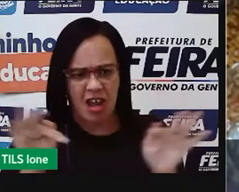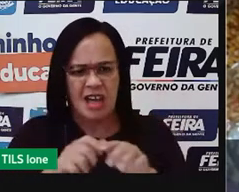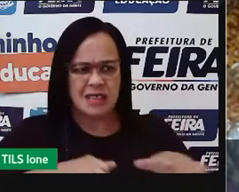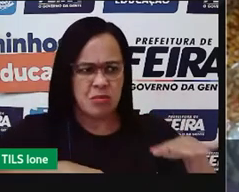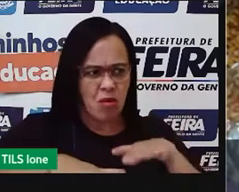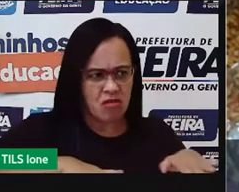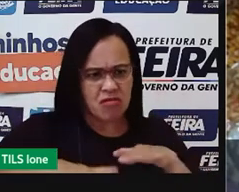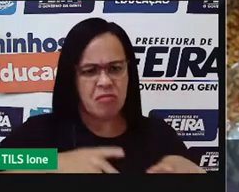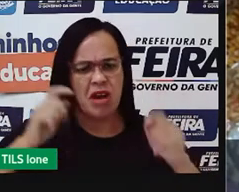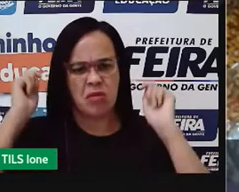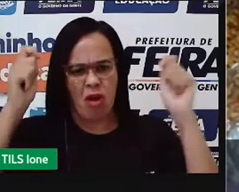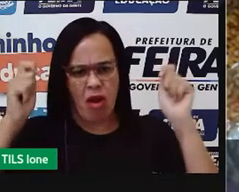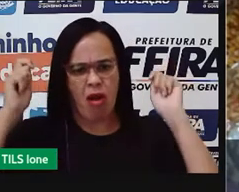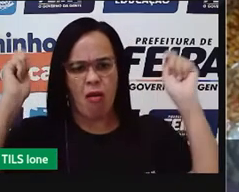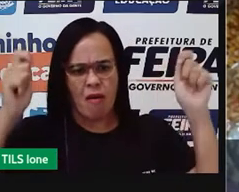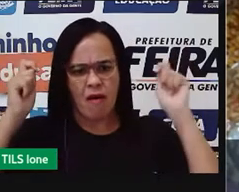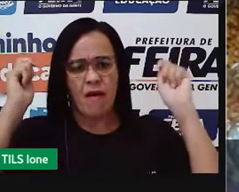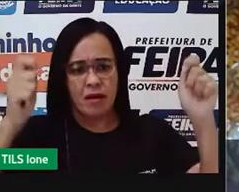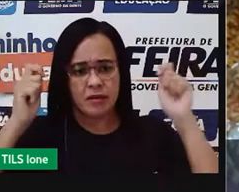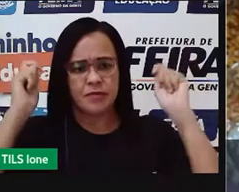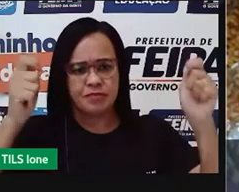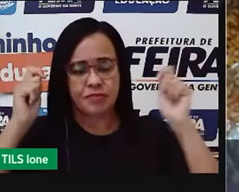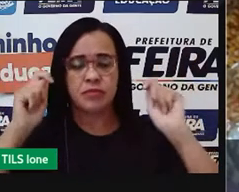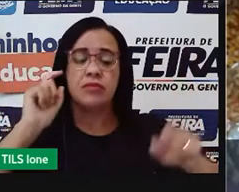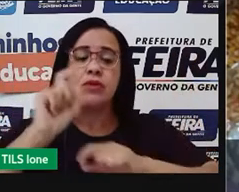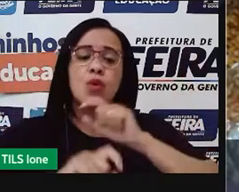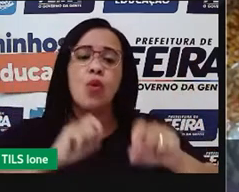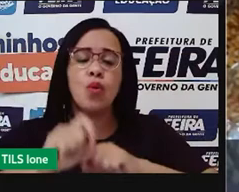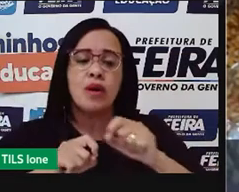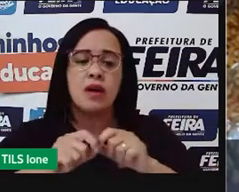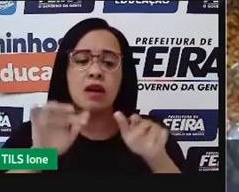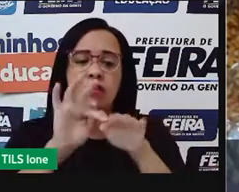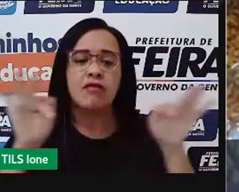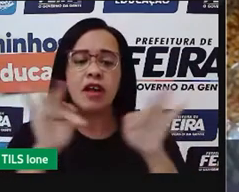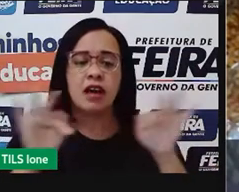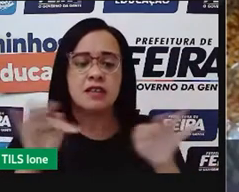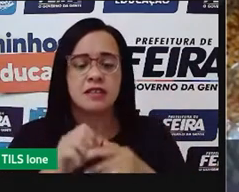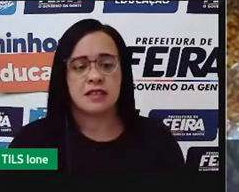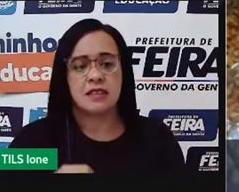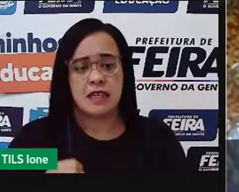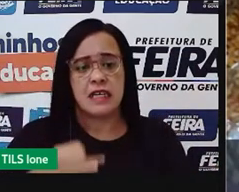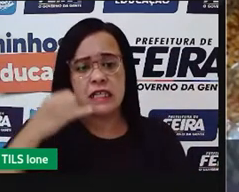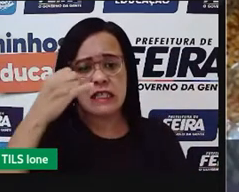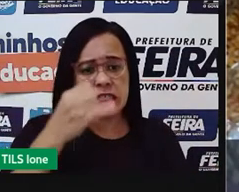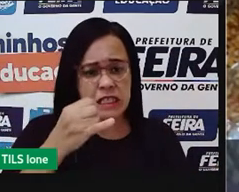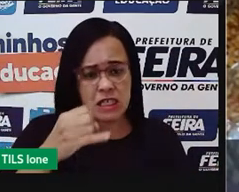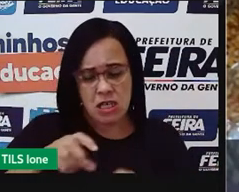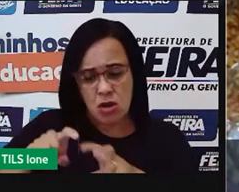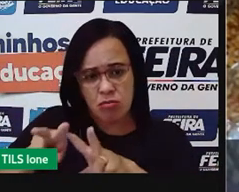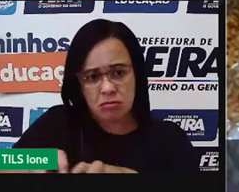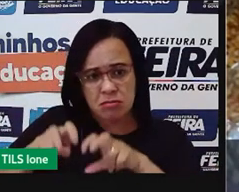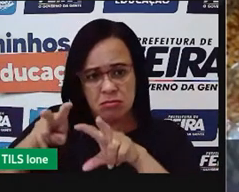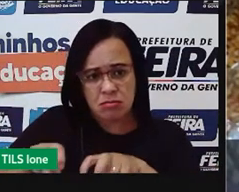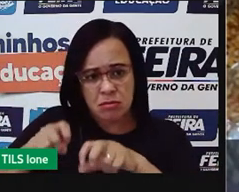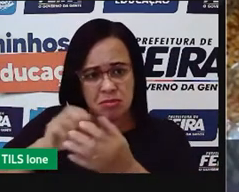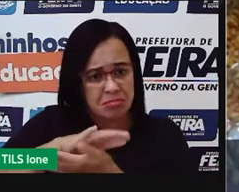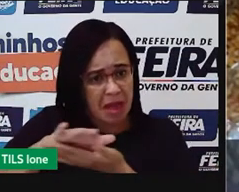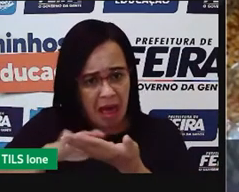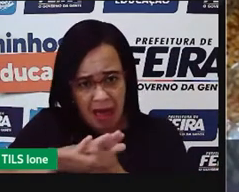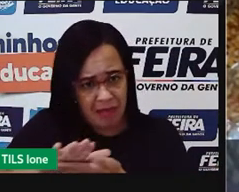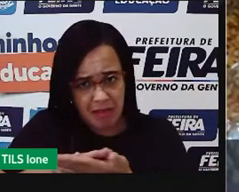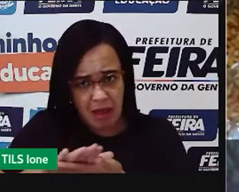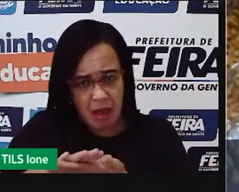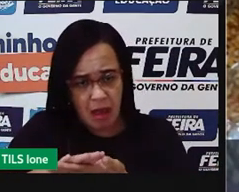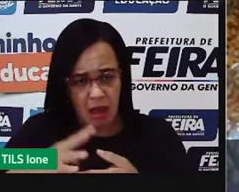eles levam, né, faixas, cartazes contendo essa frase. Se o campo não planta, a cidade não janta.